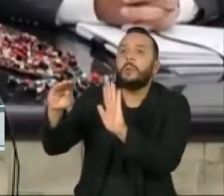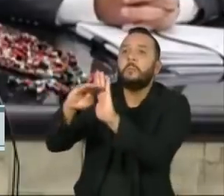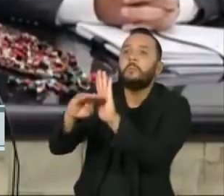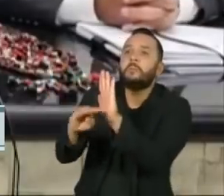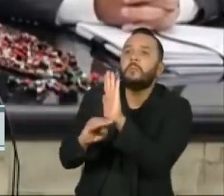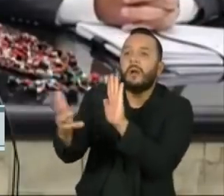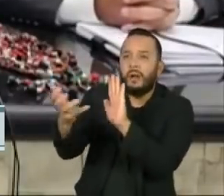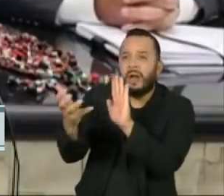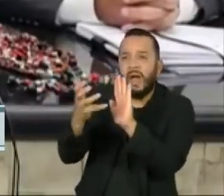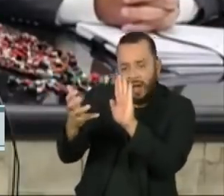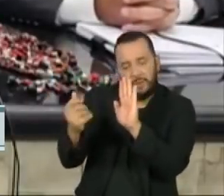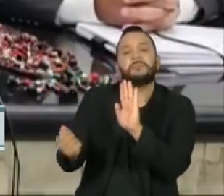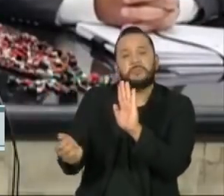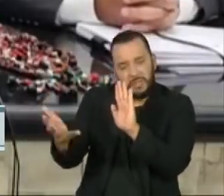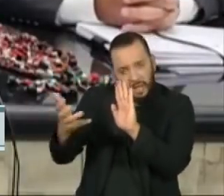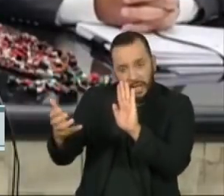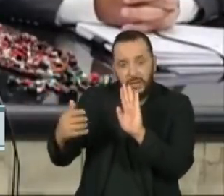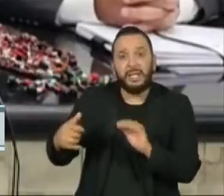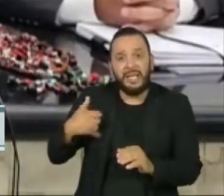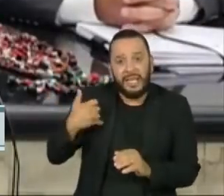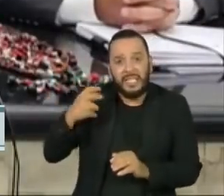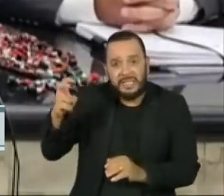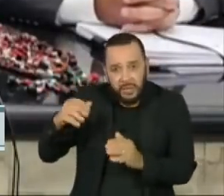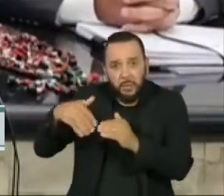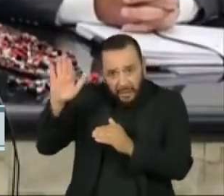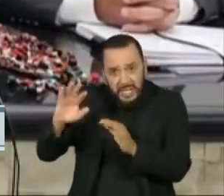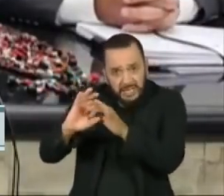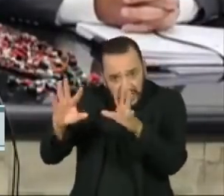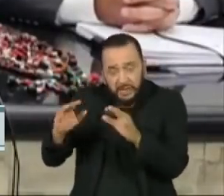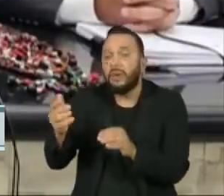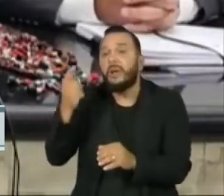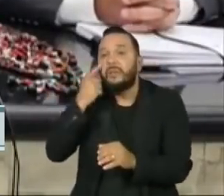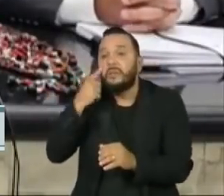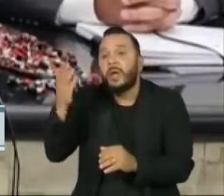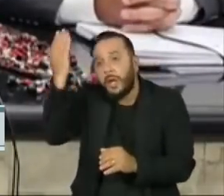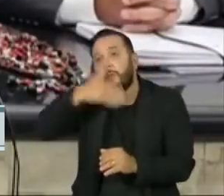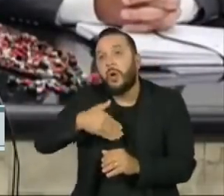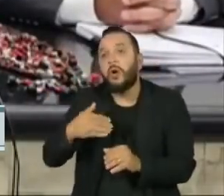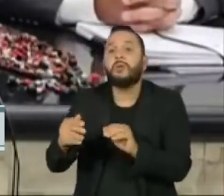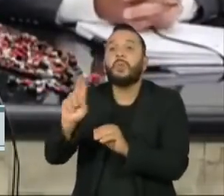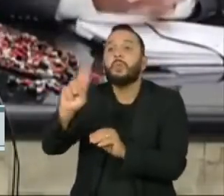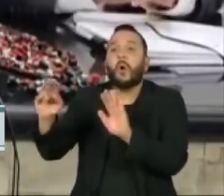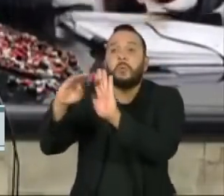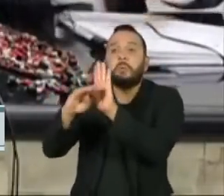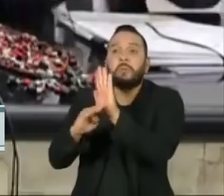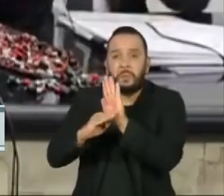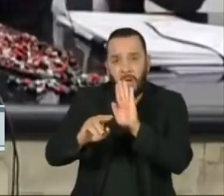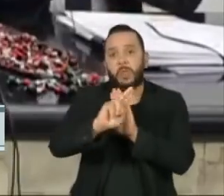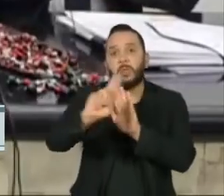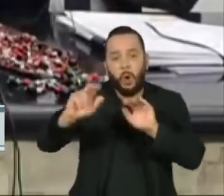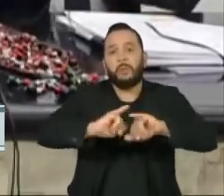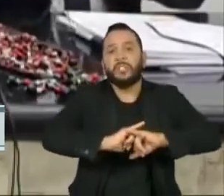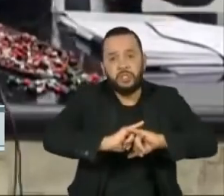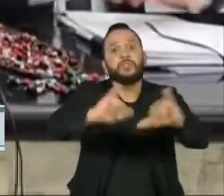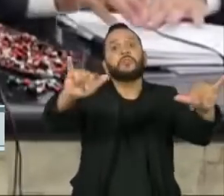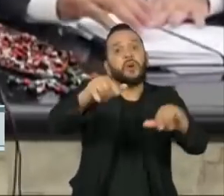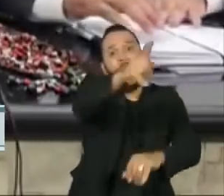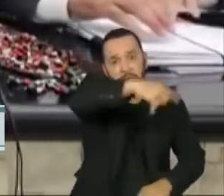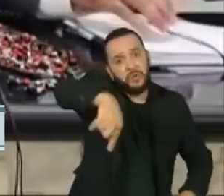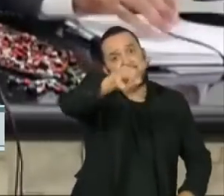crianças a partir de 5 anos. Nós queremos divulgar o nome dessas pessoas, para que todo mundo tome conhecimento quem são essas pessoas, né,